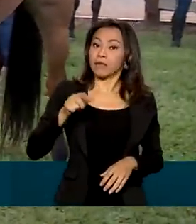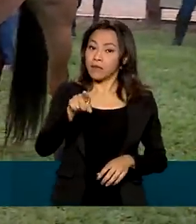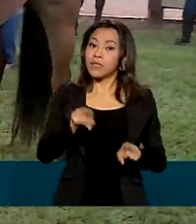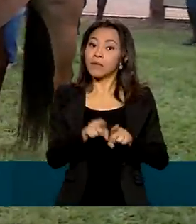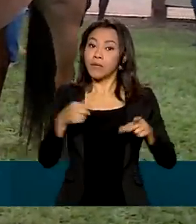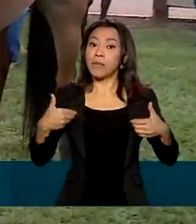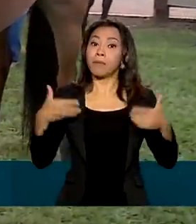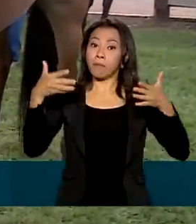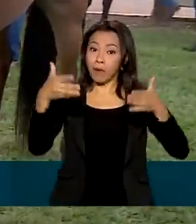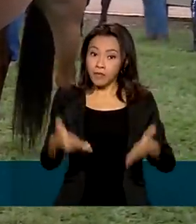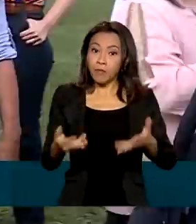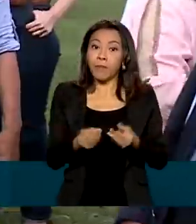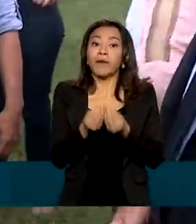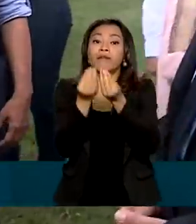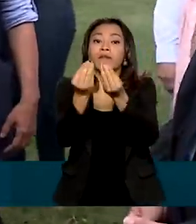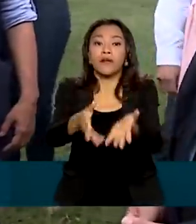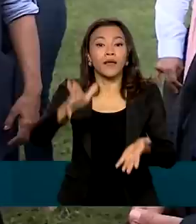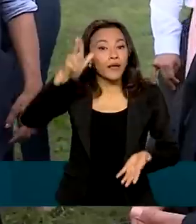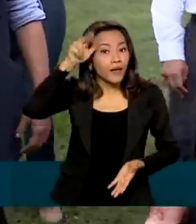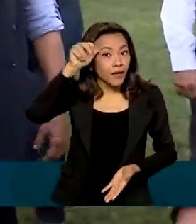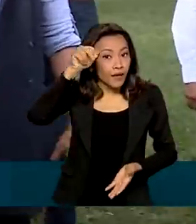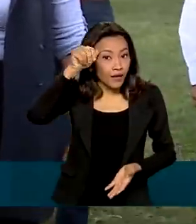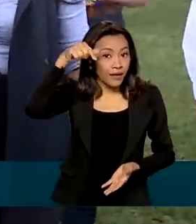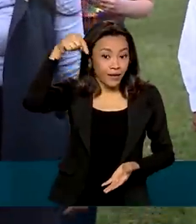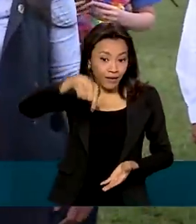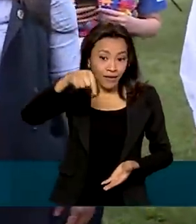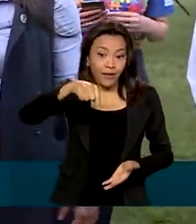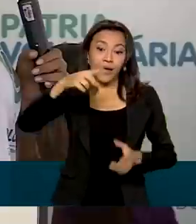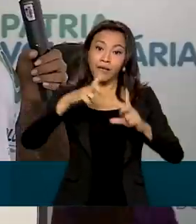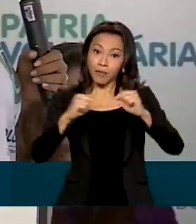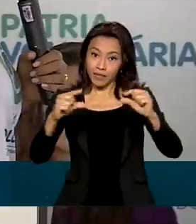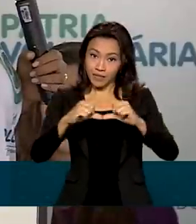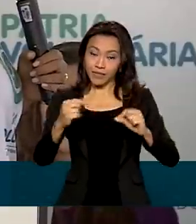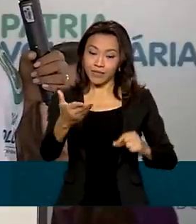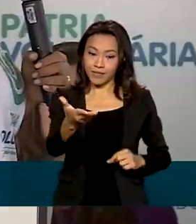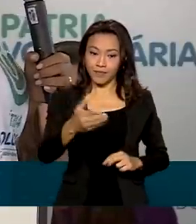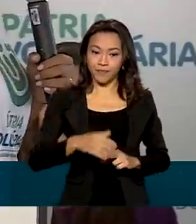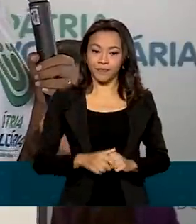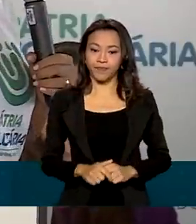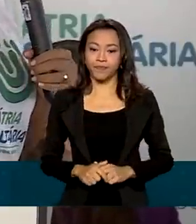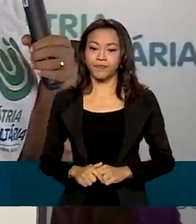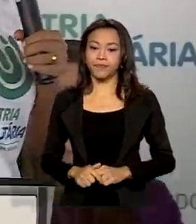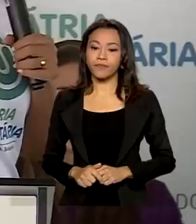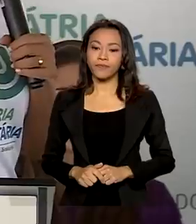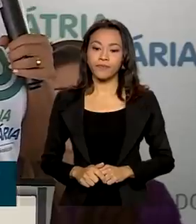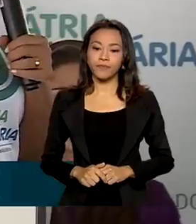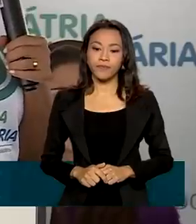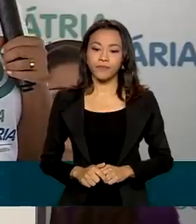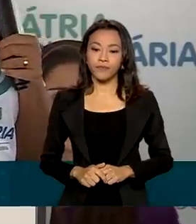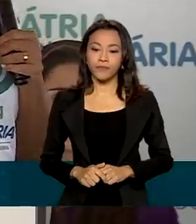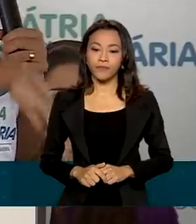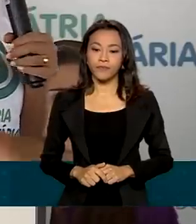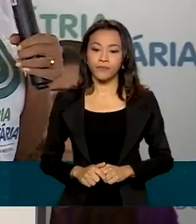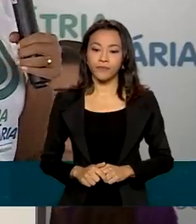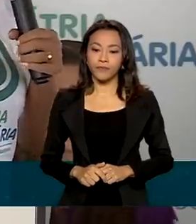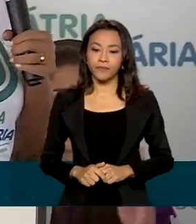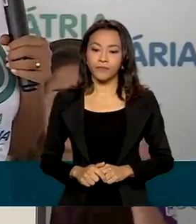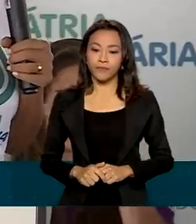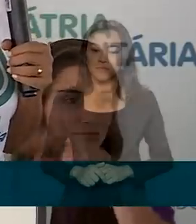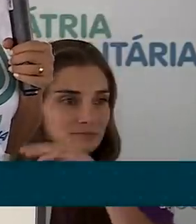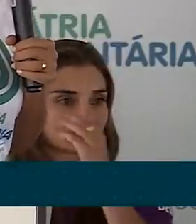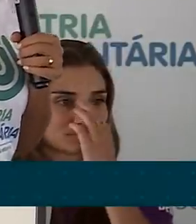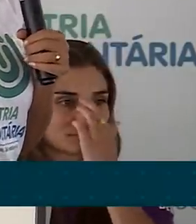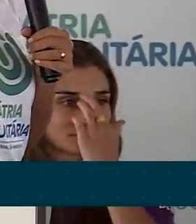da entrega simbólica dos animais no Parque da Granja do Torto, em Brasília. A ecoterapia é um método terapêutico e